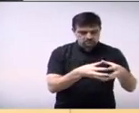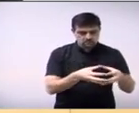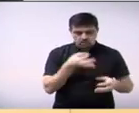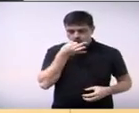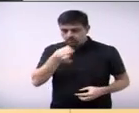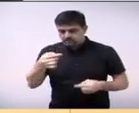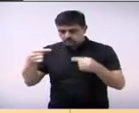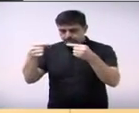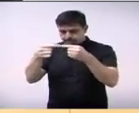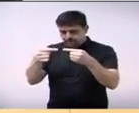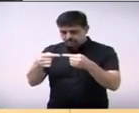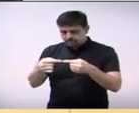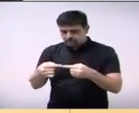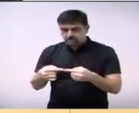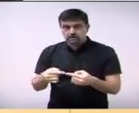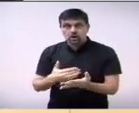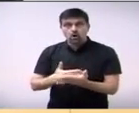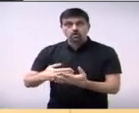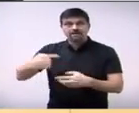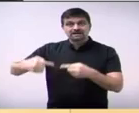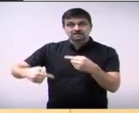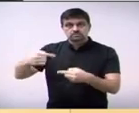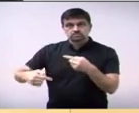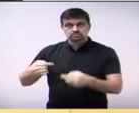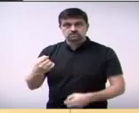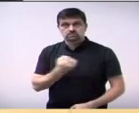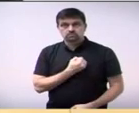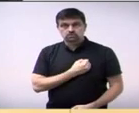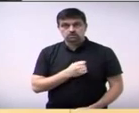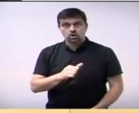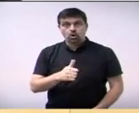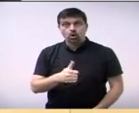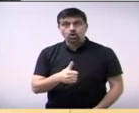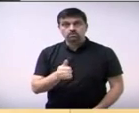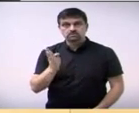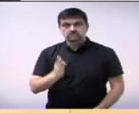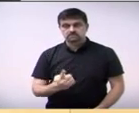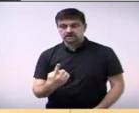Em discussão, projeto de lei nº 11-16 do Executivo.